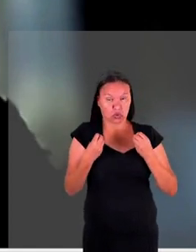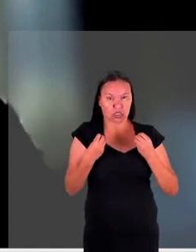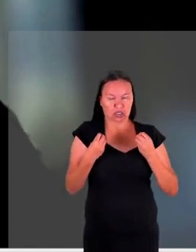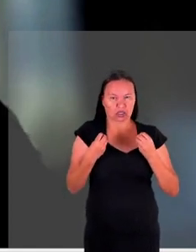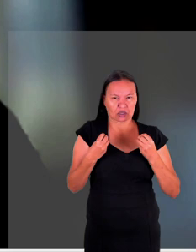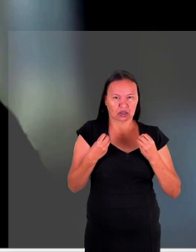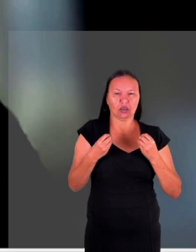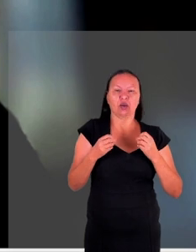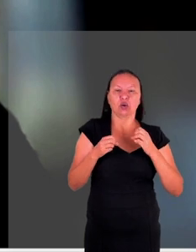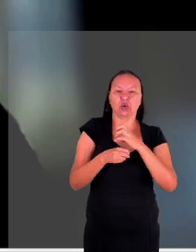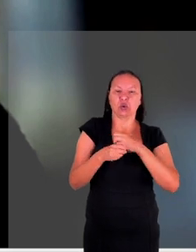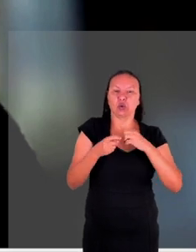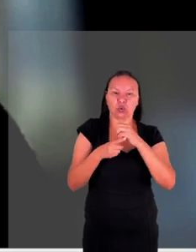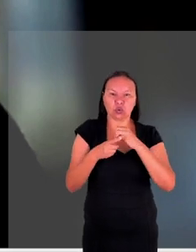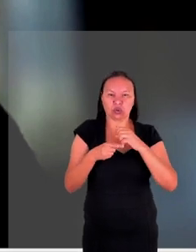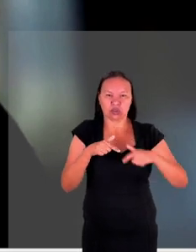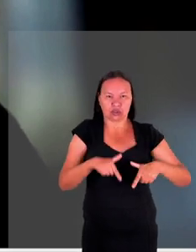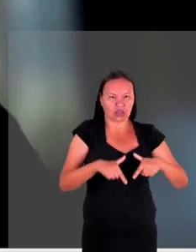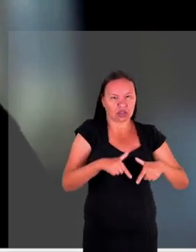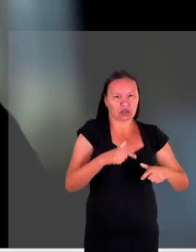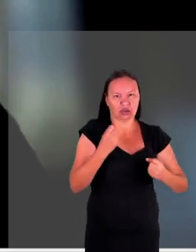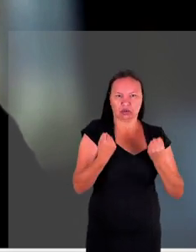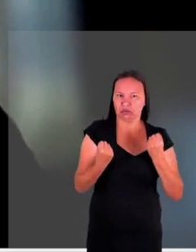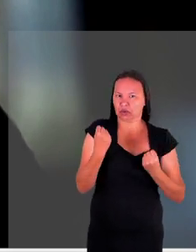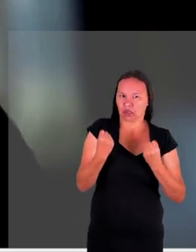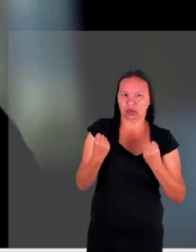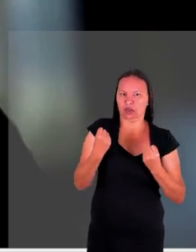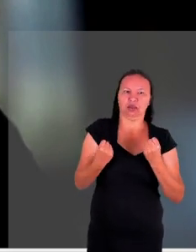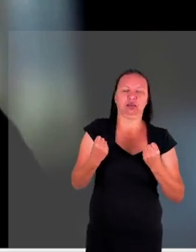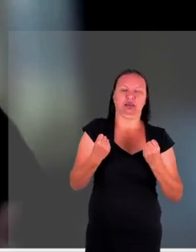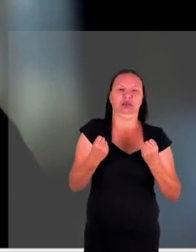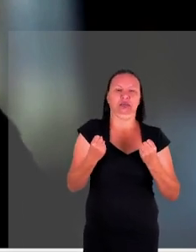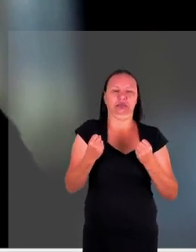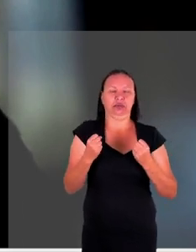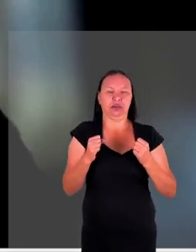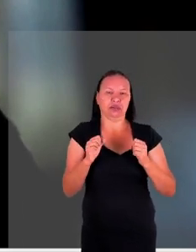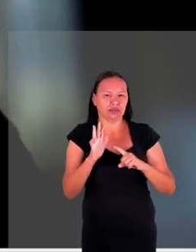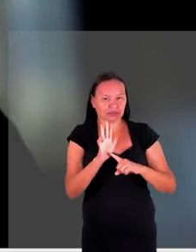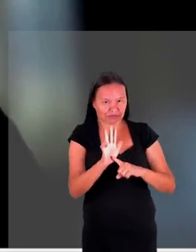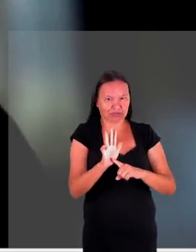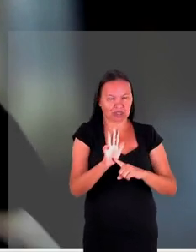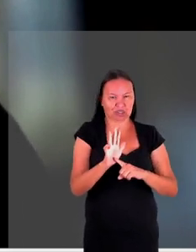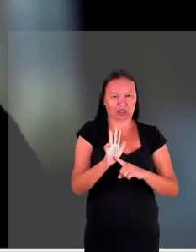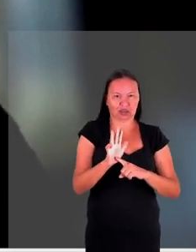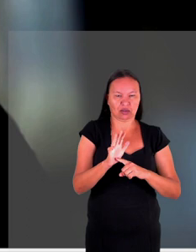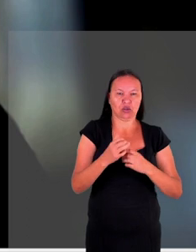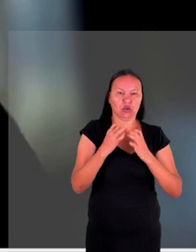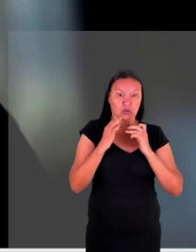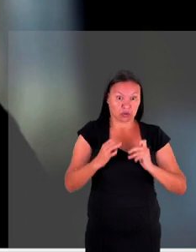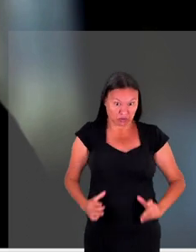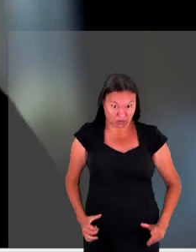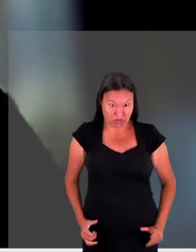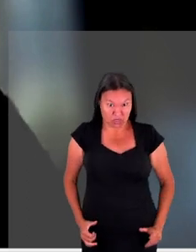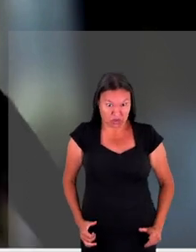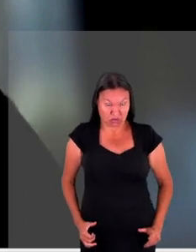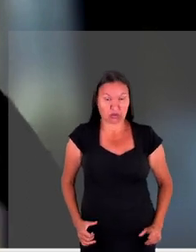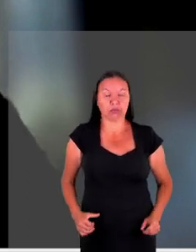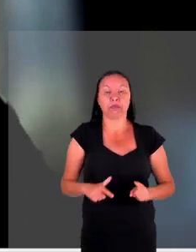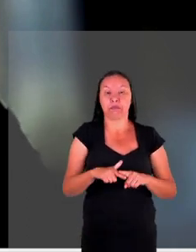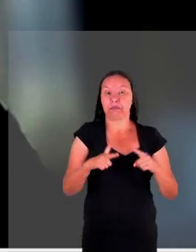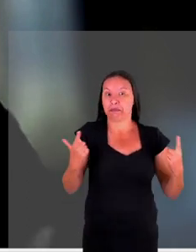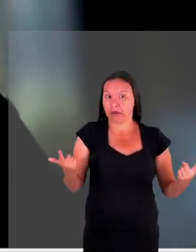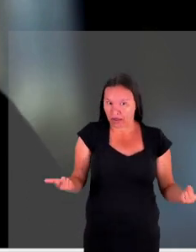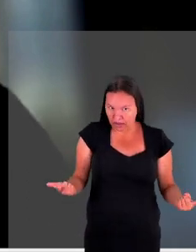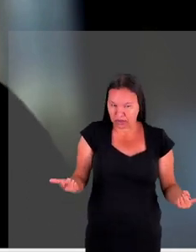ONGs empresas elas não existem de fato são todas controladas e decisões são feitas por humanos mas às vezes